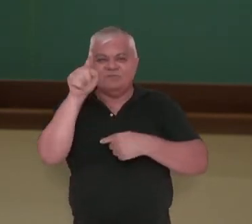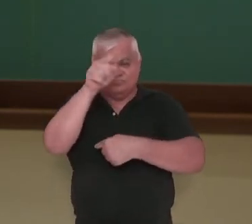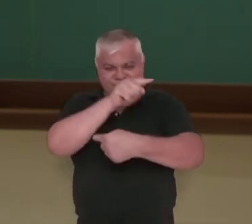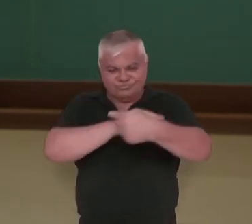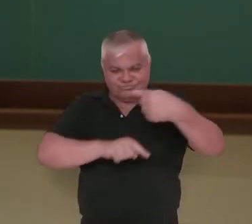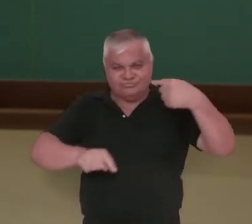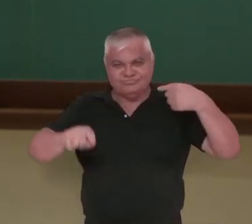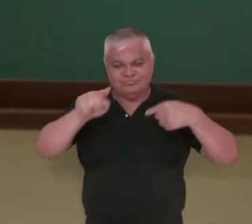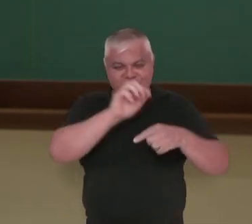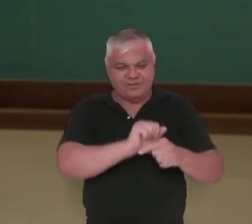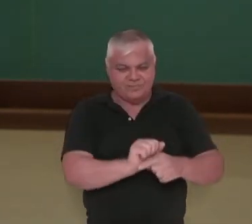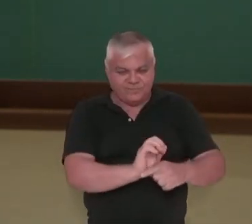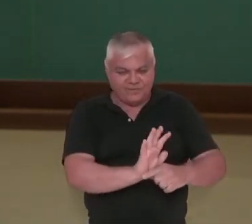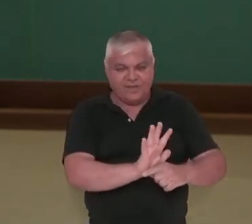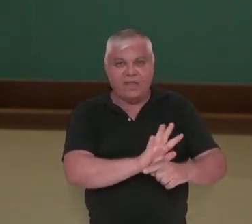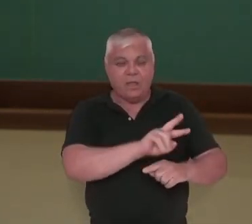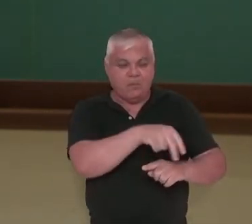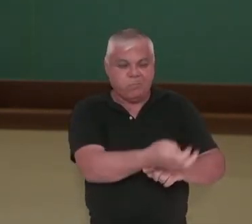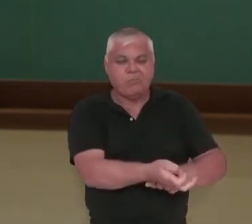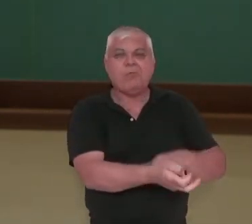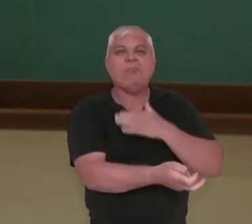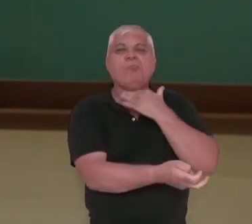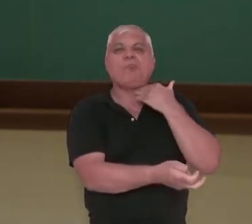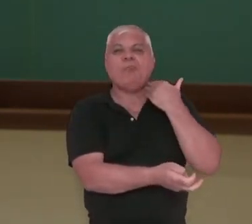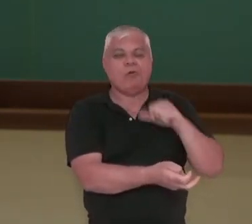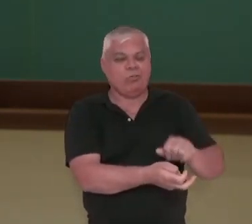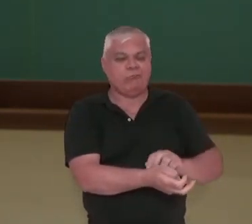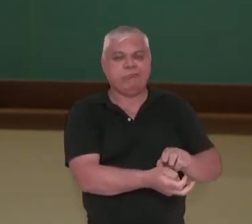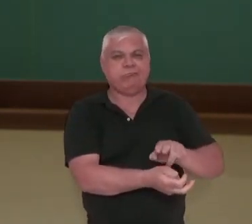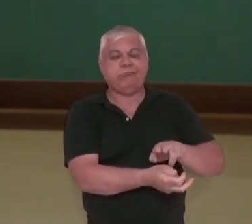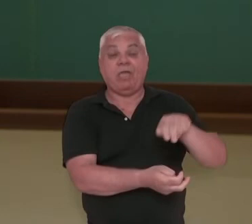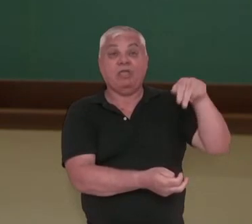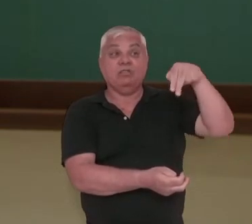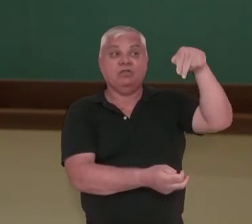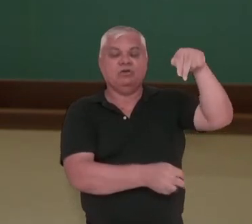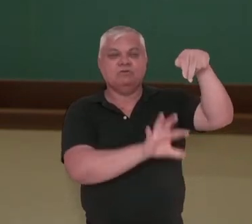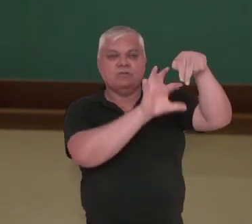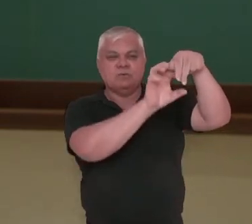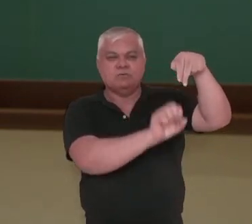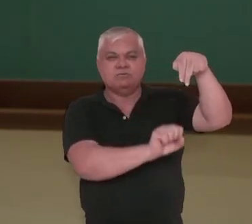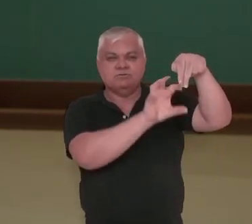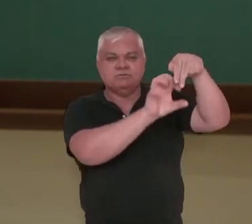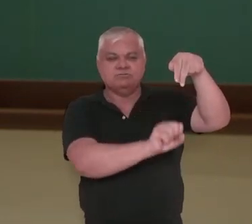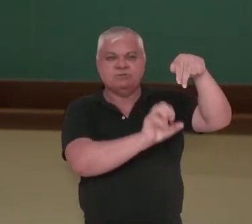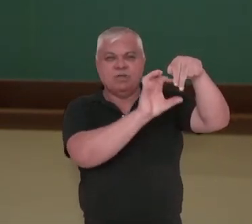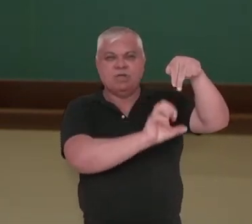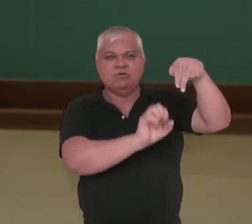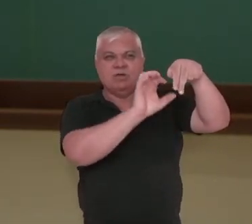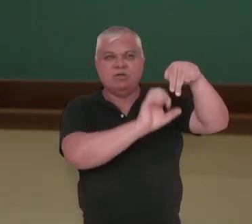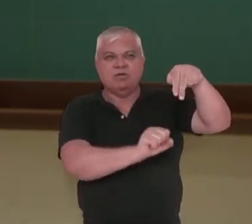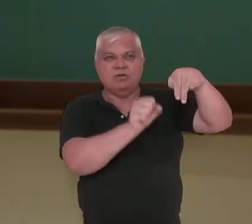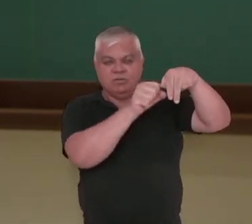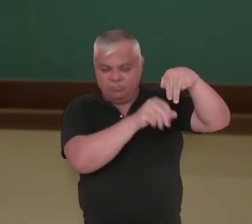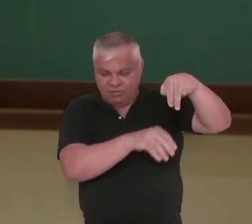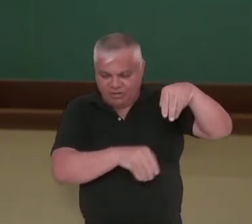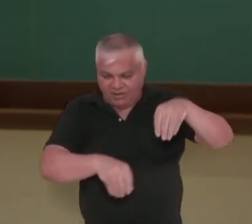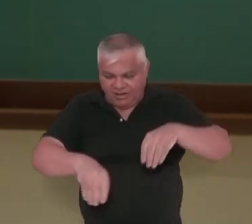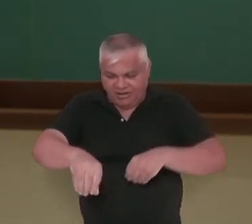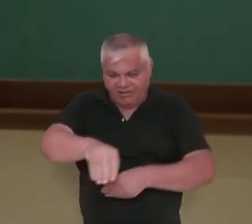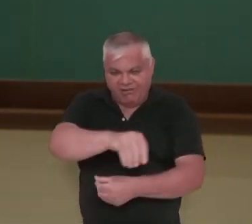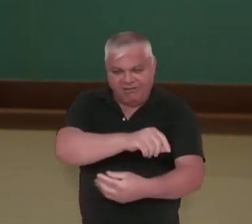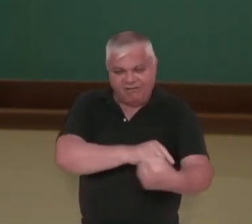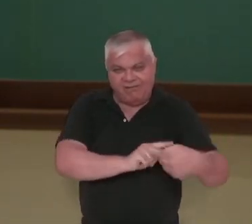decomposição. Bactérias retiram o nitrogênio do ar e fixam no solo, tornando disponível na cadeia